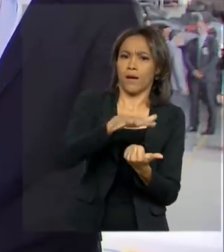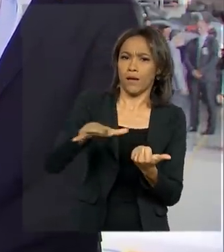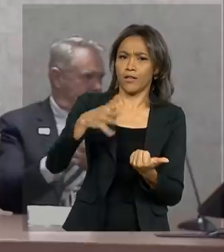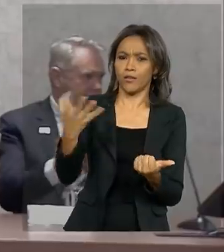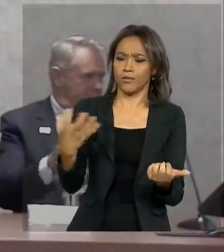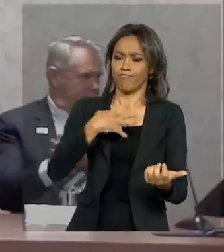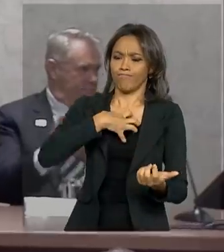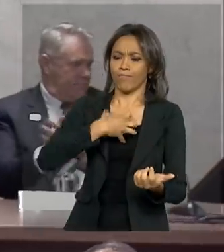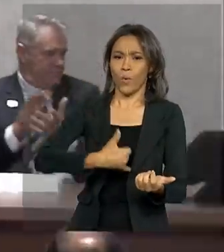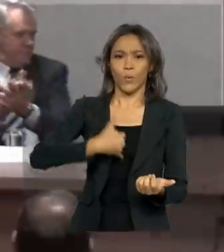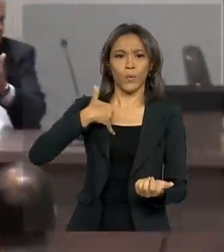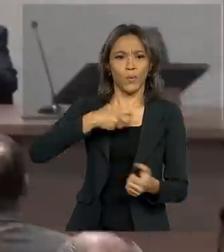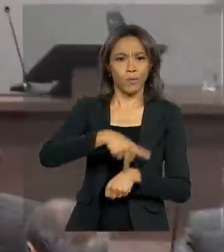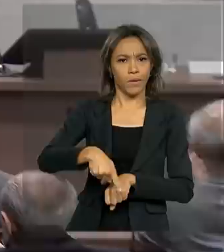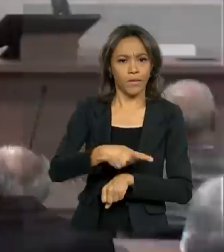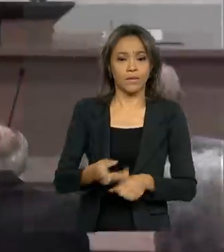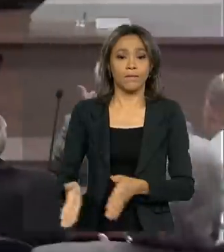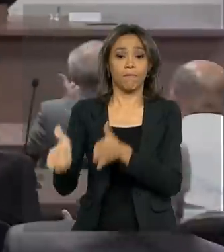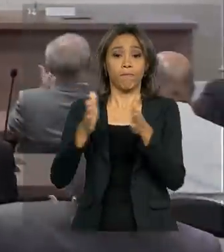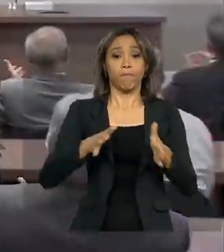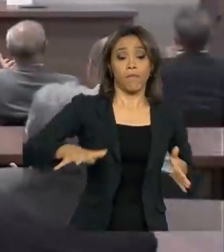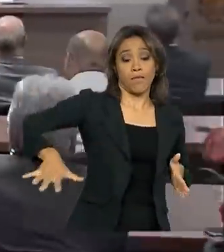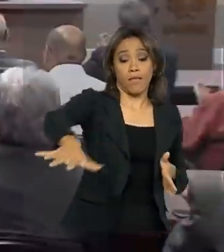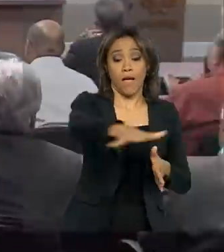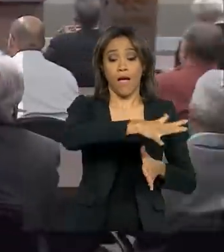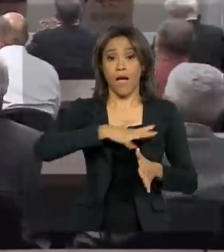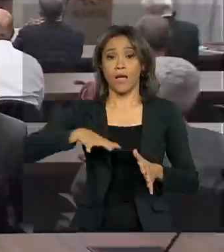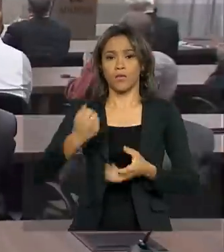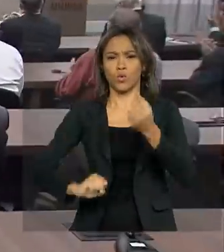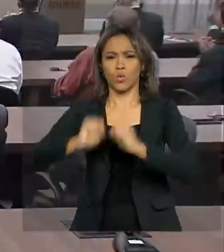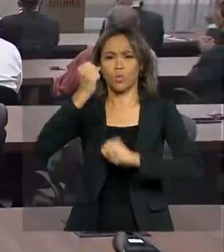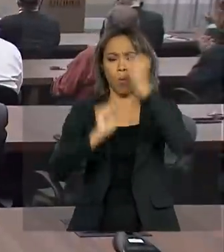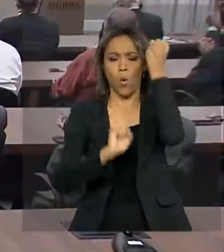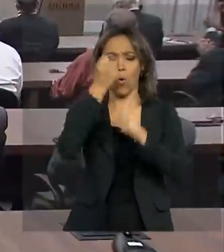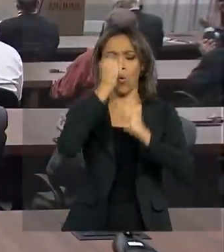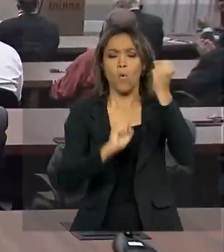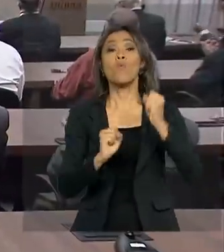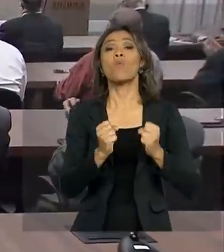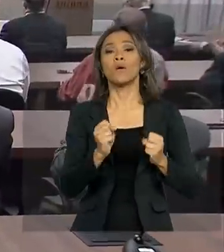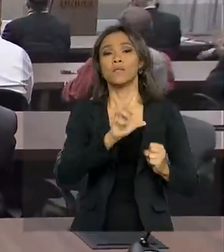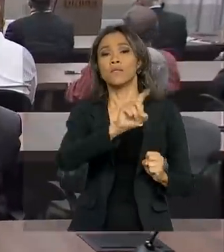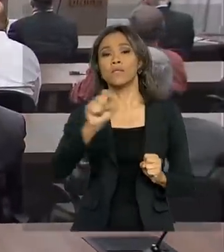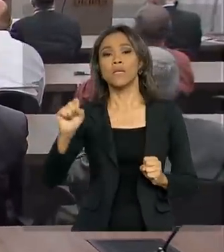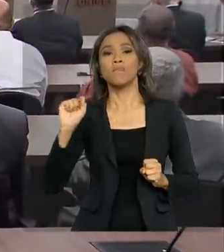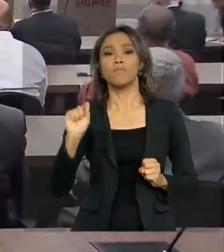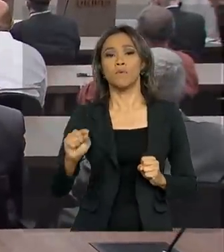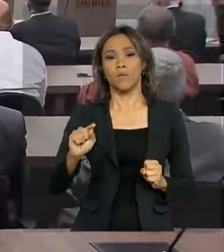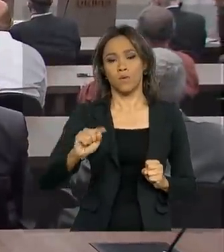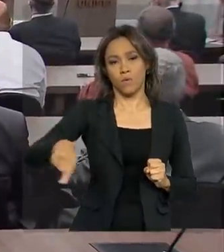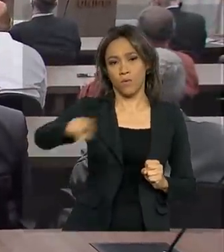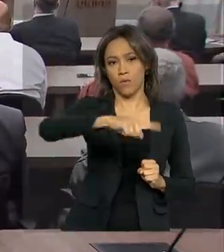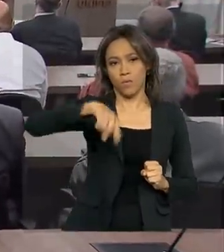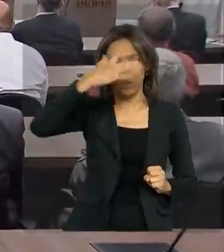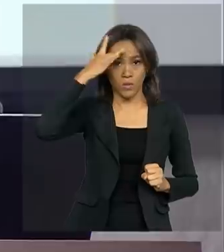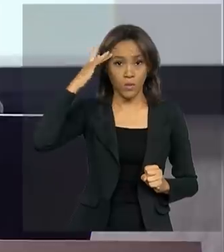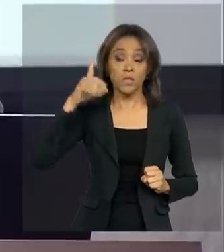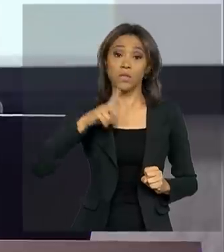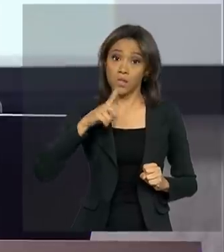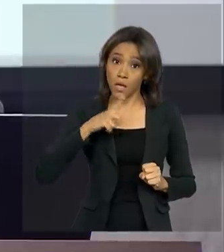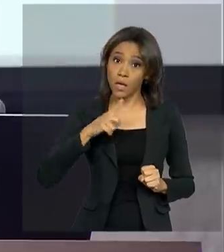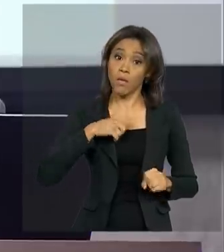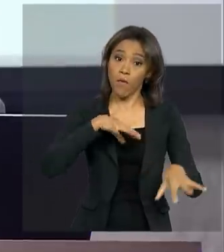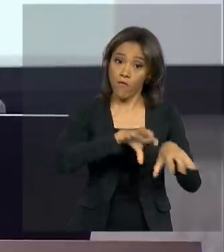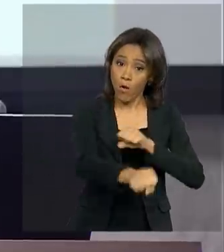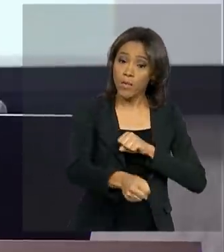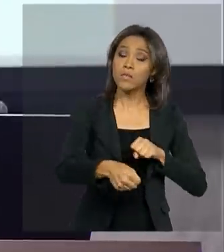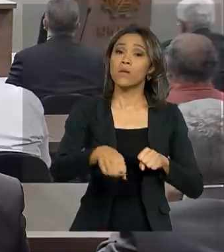país. Além de polo industrial, a cidade, com 100 mil habitantes, também tem forte vocação na formação profissional. Na